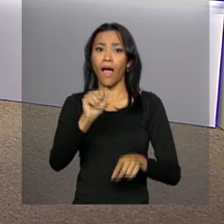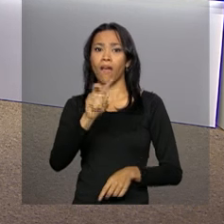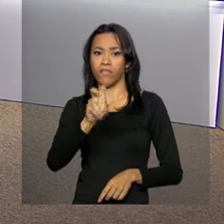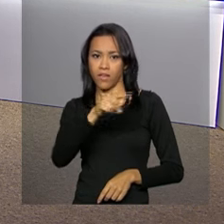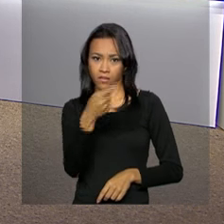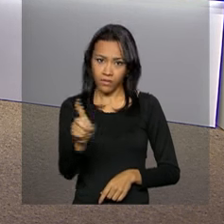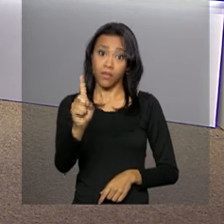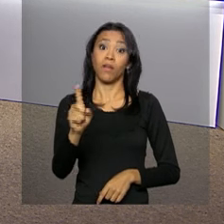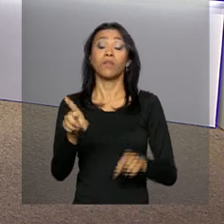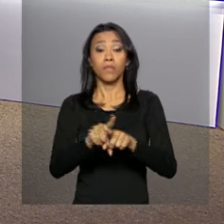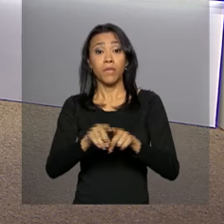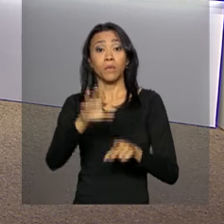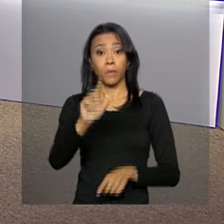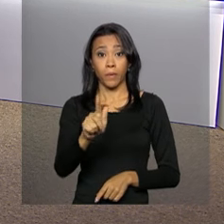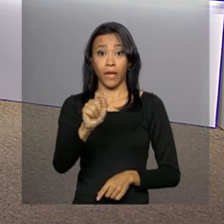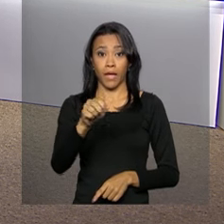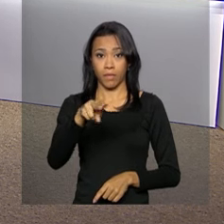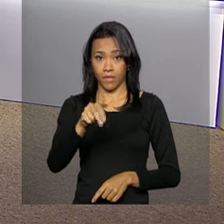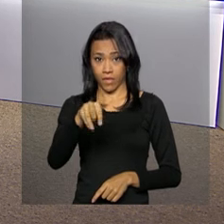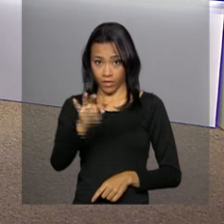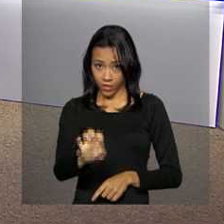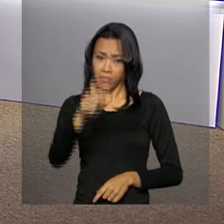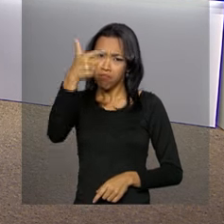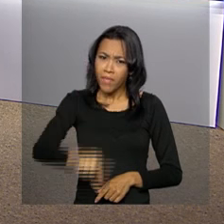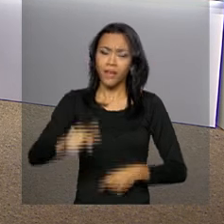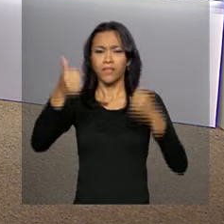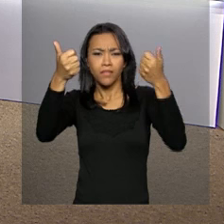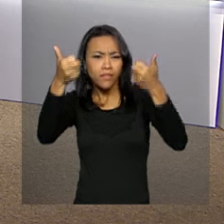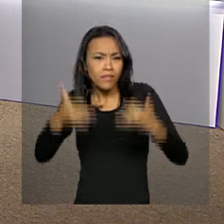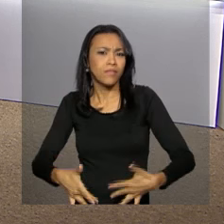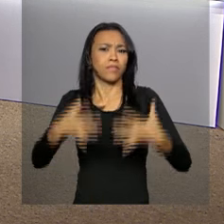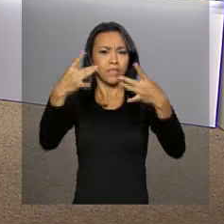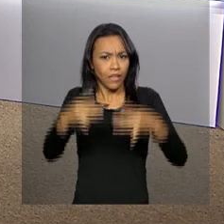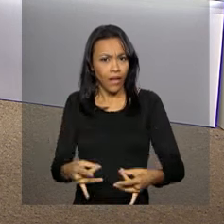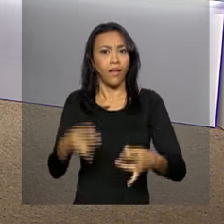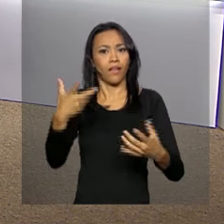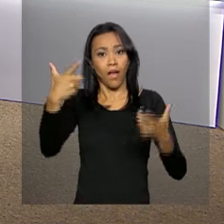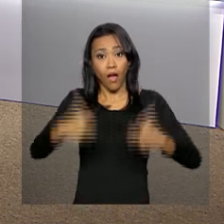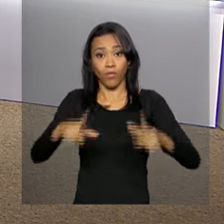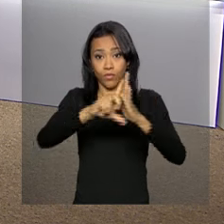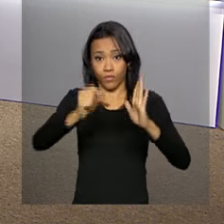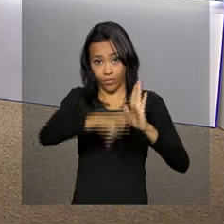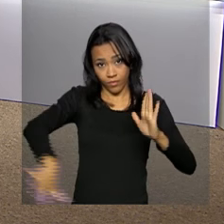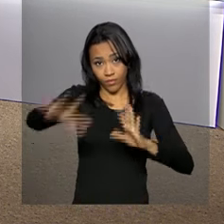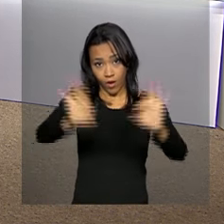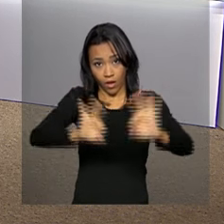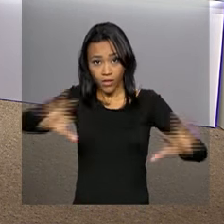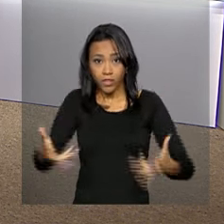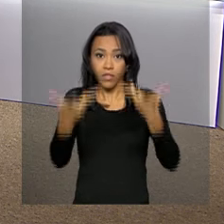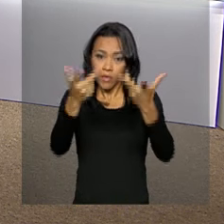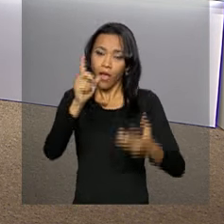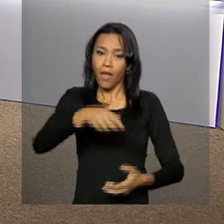Gabinete Pessoal da Presidência da República, Jacques Wagner. Quem tem as informações ao vivo do Palácio do Planalto, onde ocorreu a cerimônia, é o